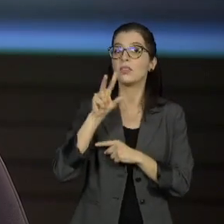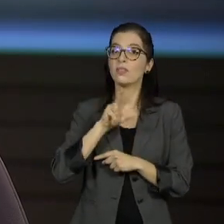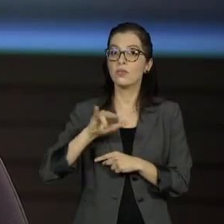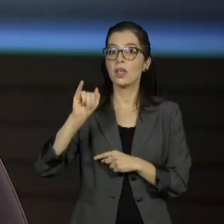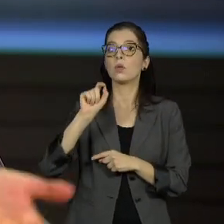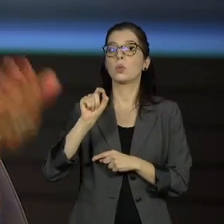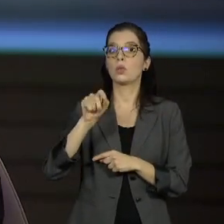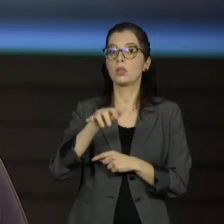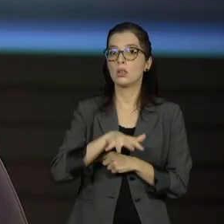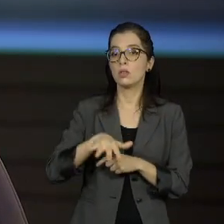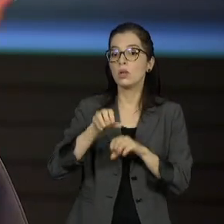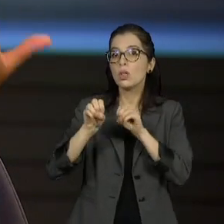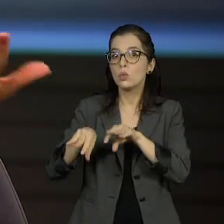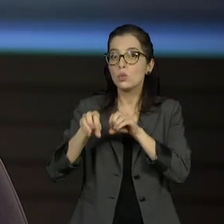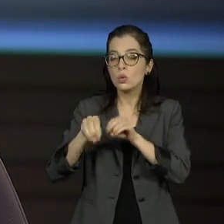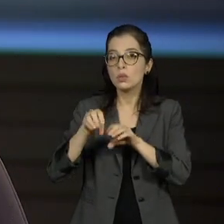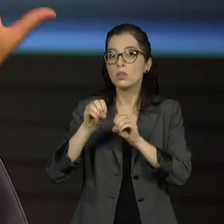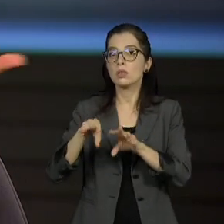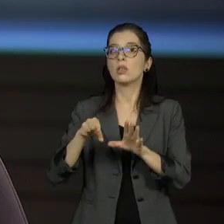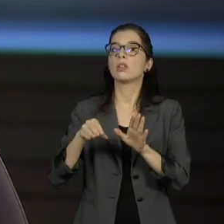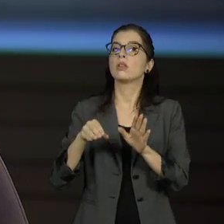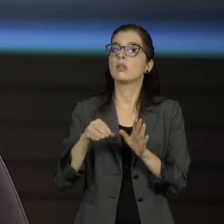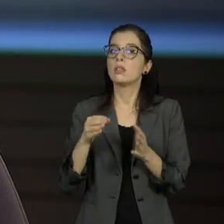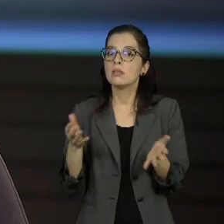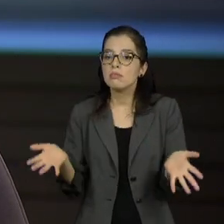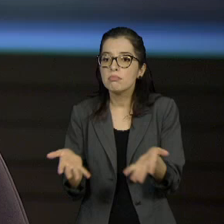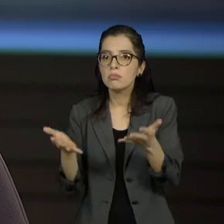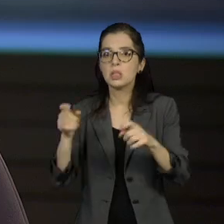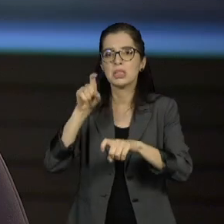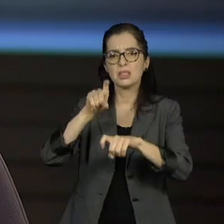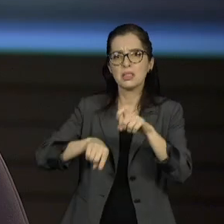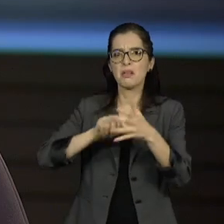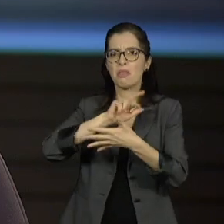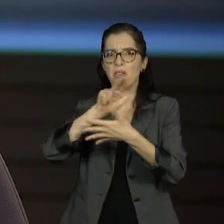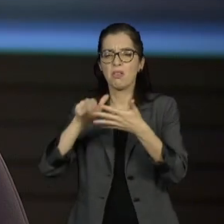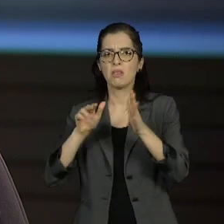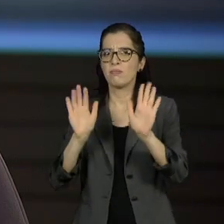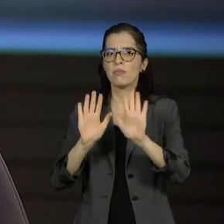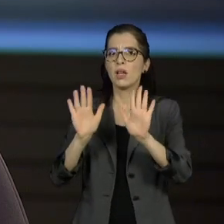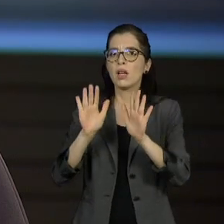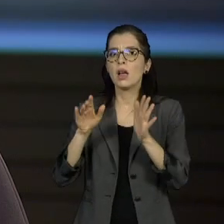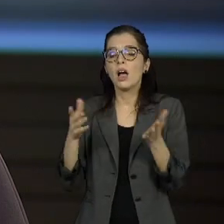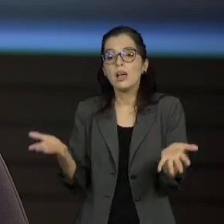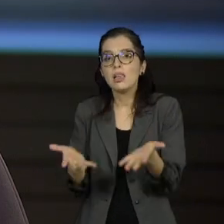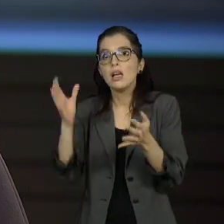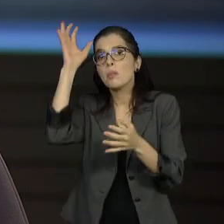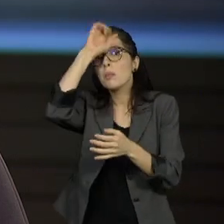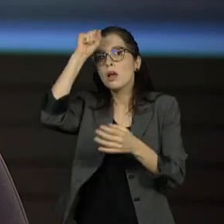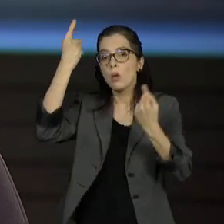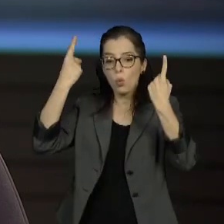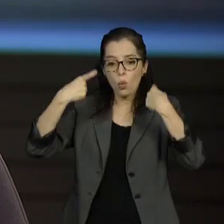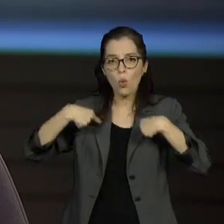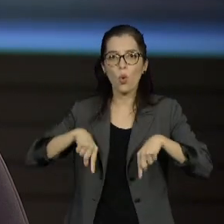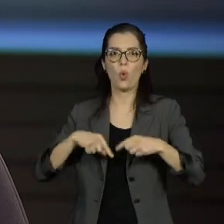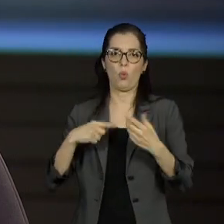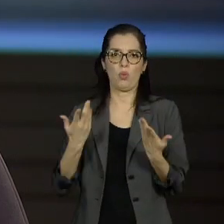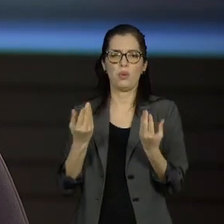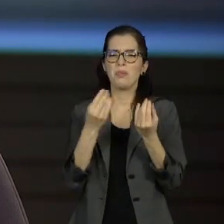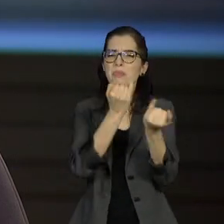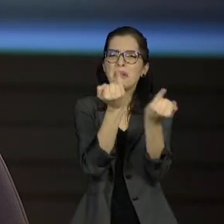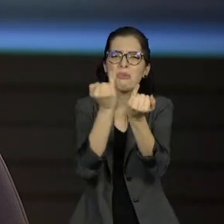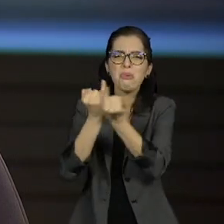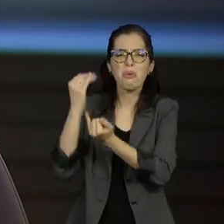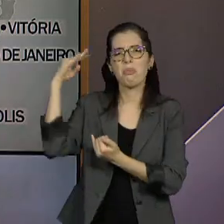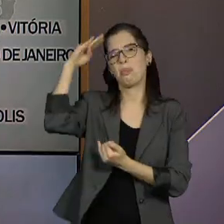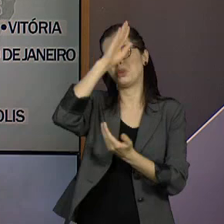nesse sentido, porque é essa acusação que corre ali na boataria do Rio de Janeiro. Lamentável o presidente da República fazer esse tipo de